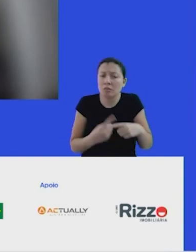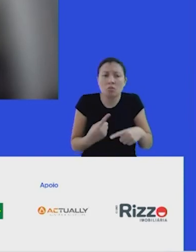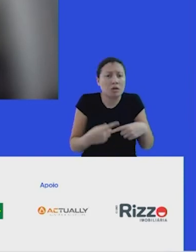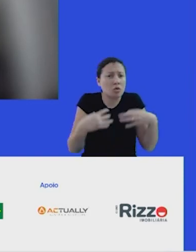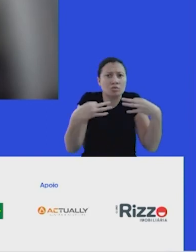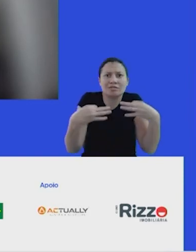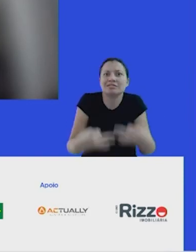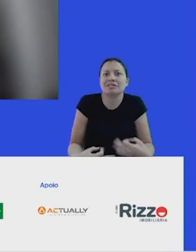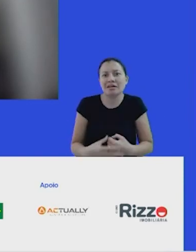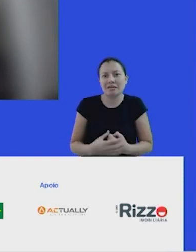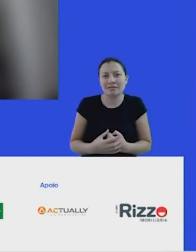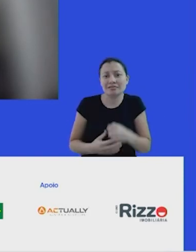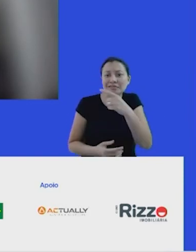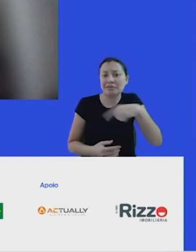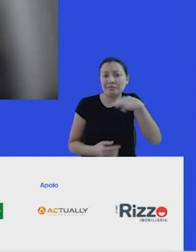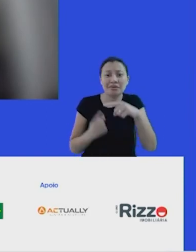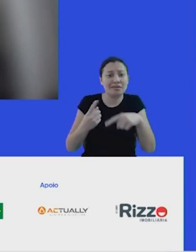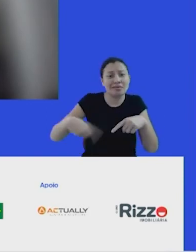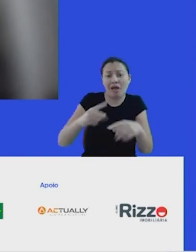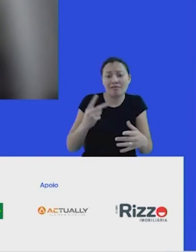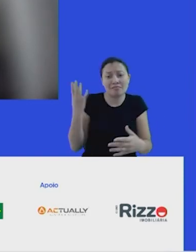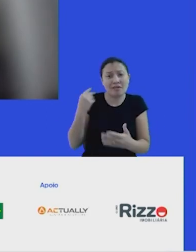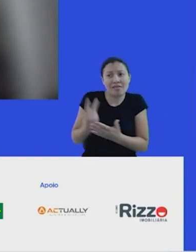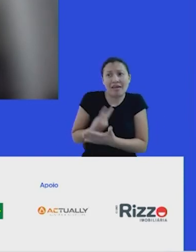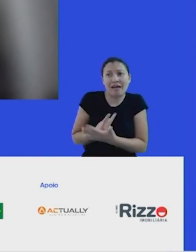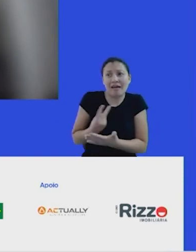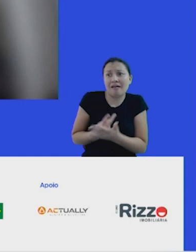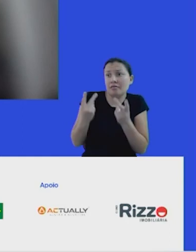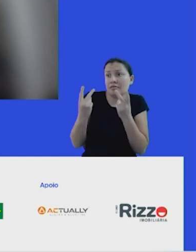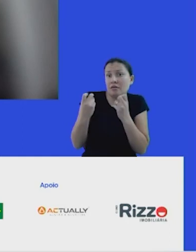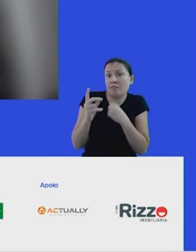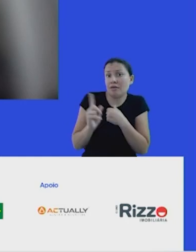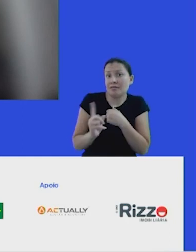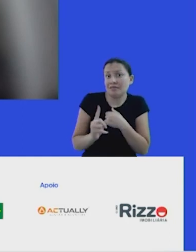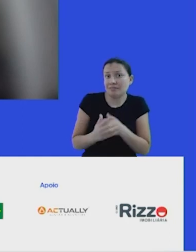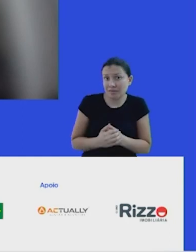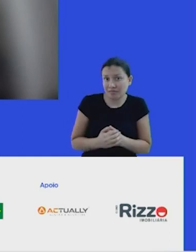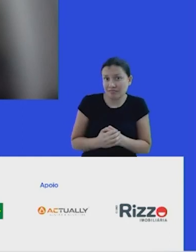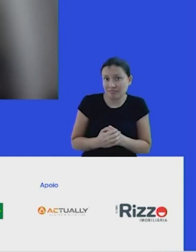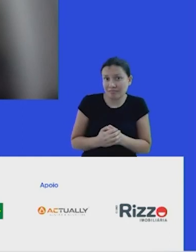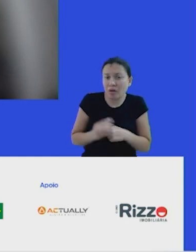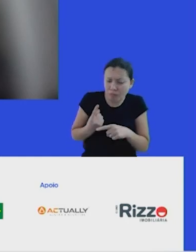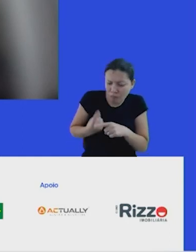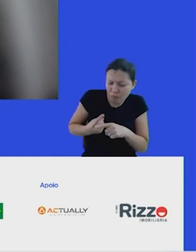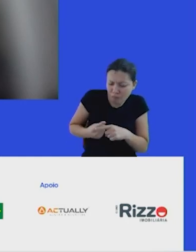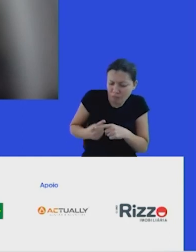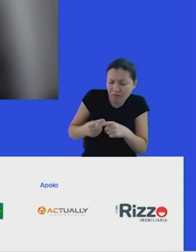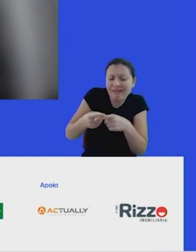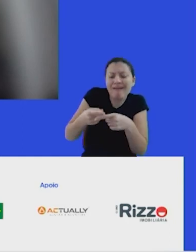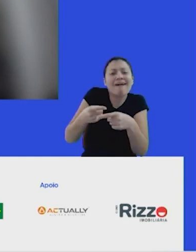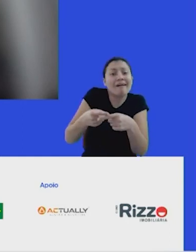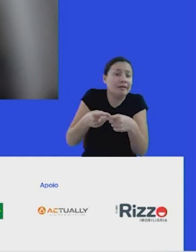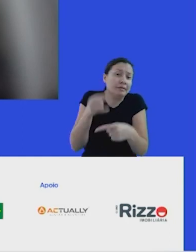e porque a gente estava vivendo errado, só que não percebia que isso era assim. Então, o porquê é a pergunta mais importante, por que